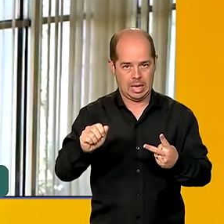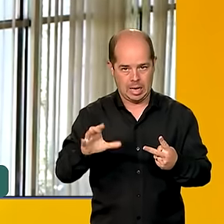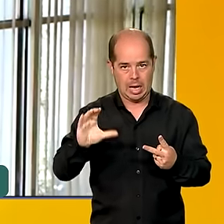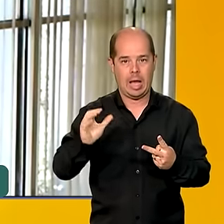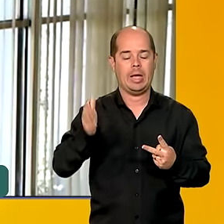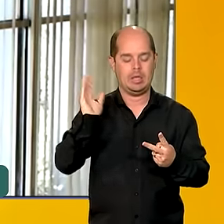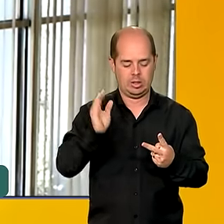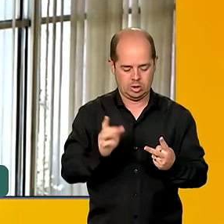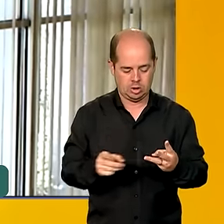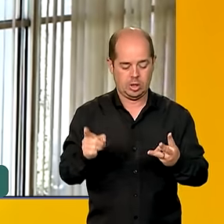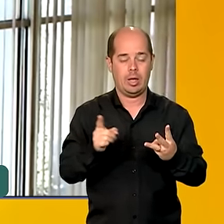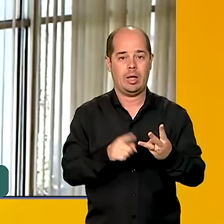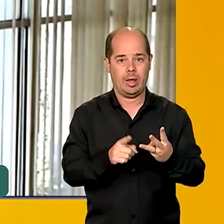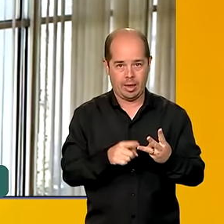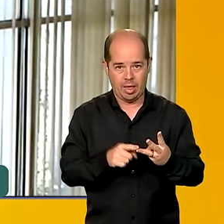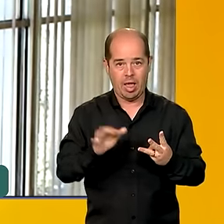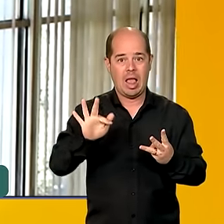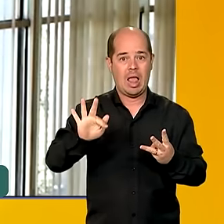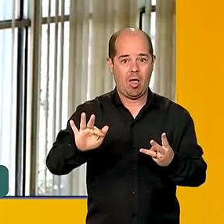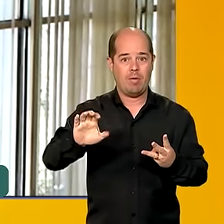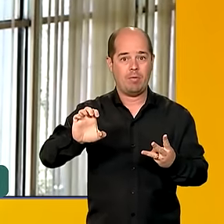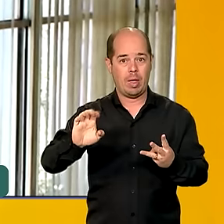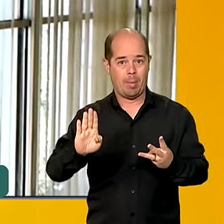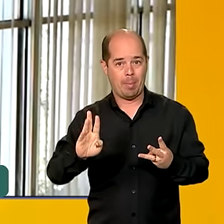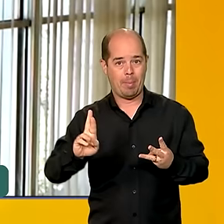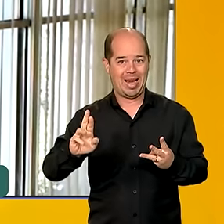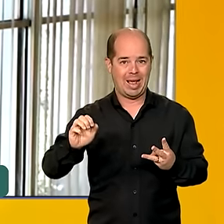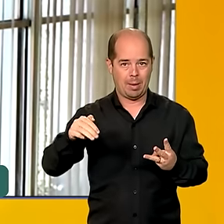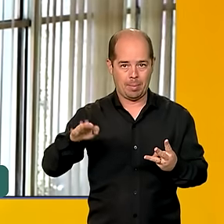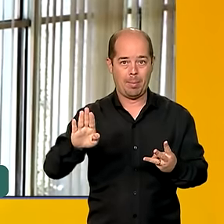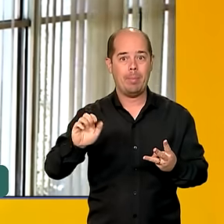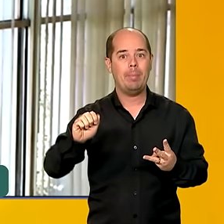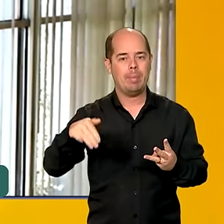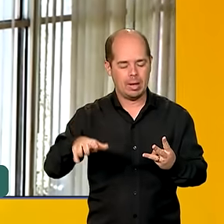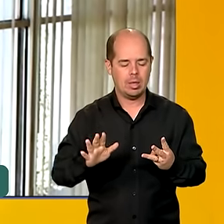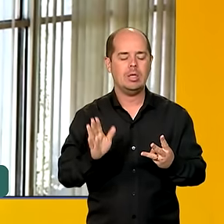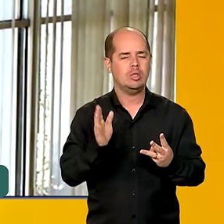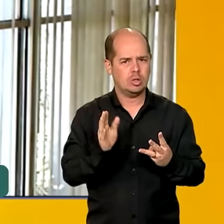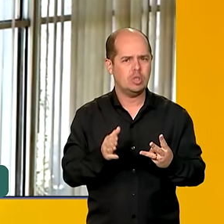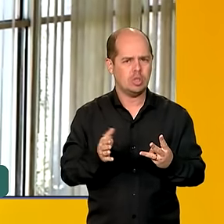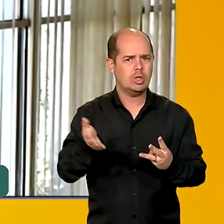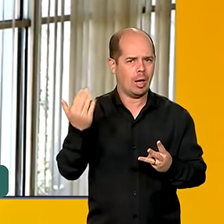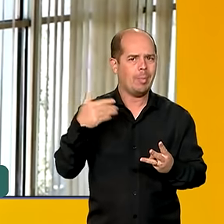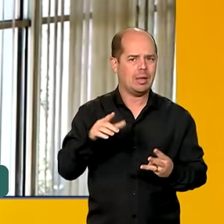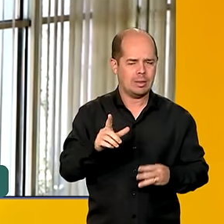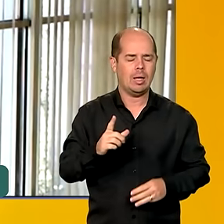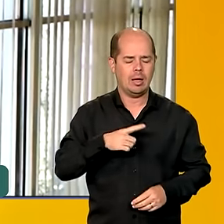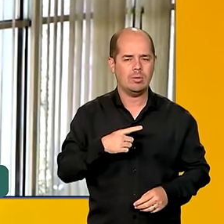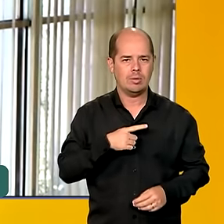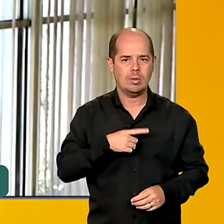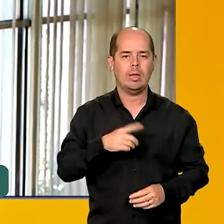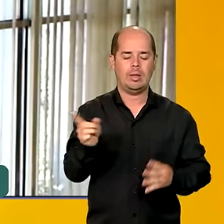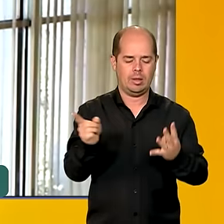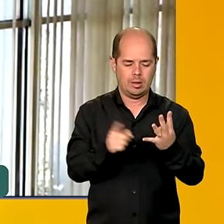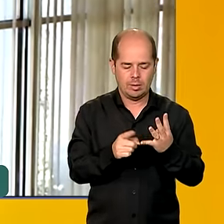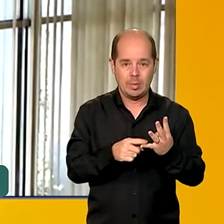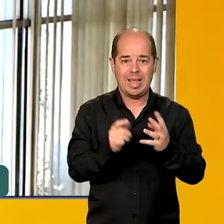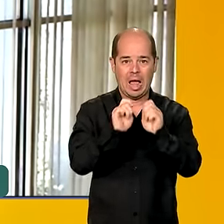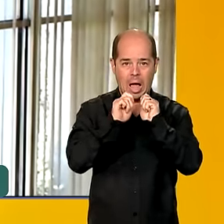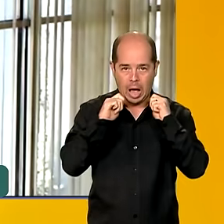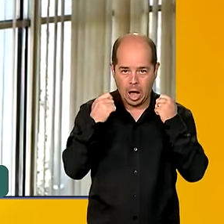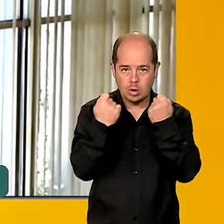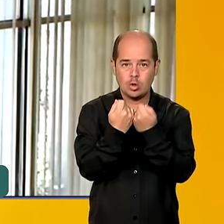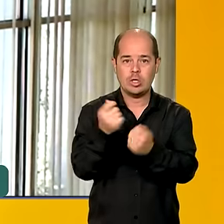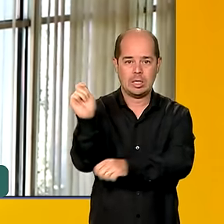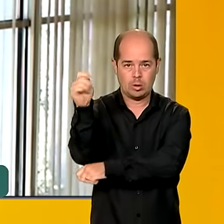própria FEBRABAN, nós nos reunimos na sexta-feira passada com a Associação Gaúcha de Supermercados